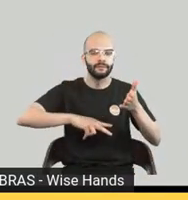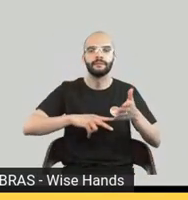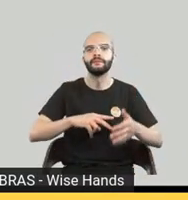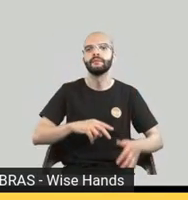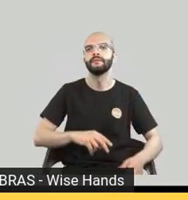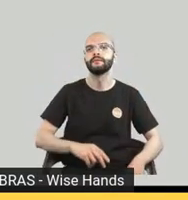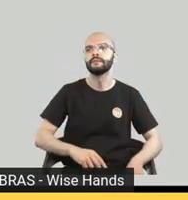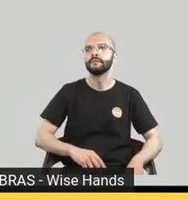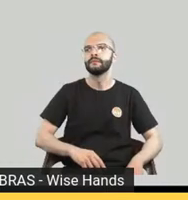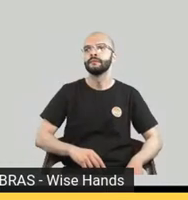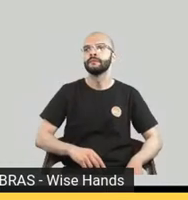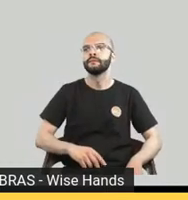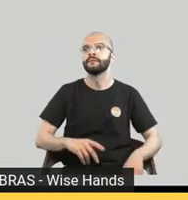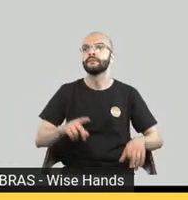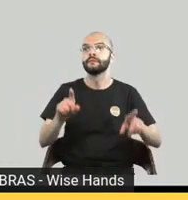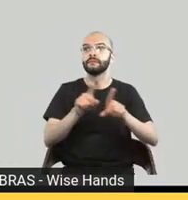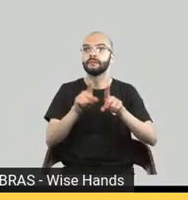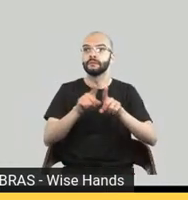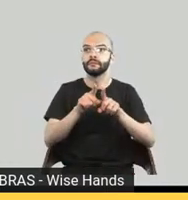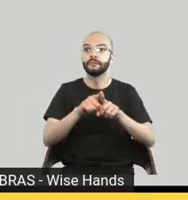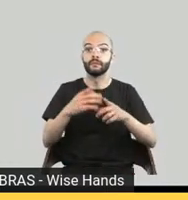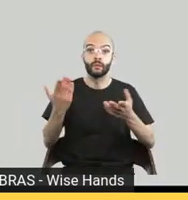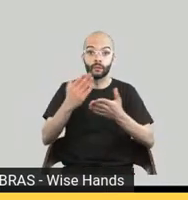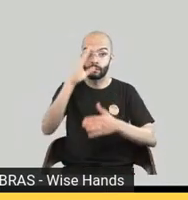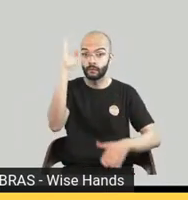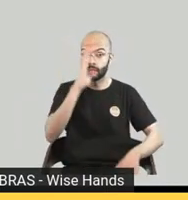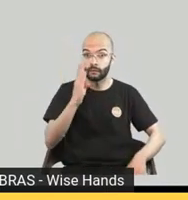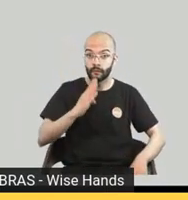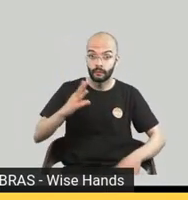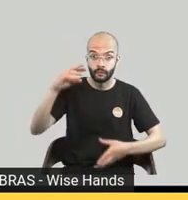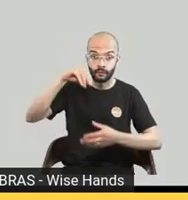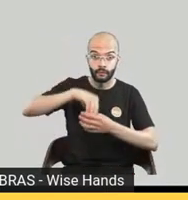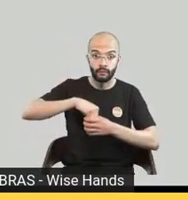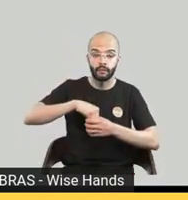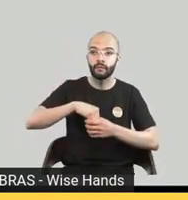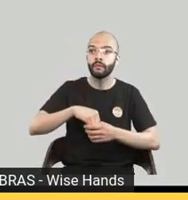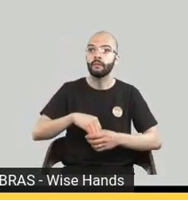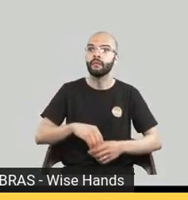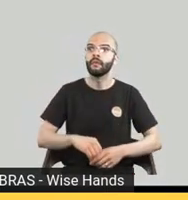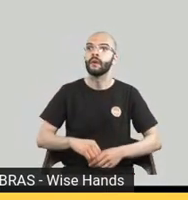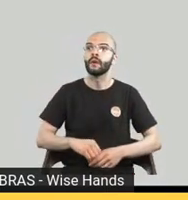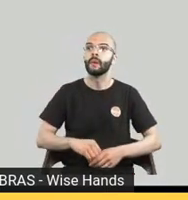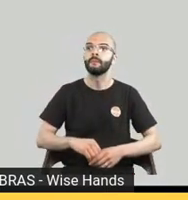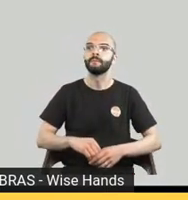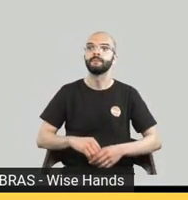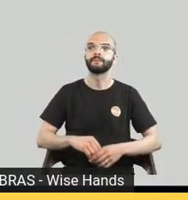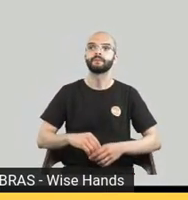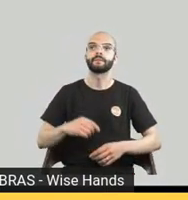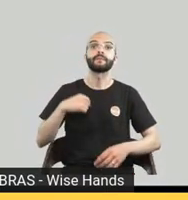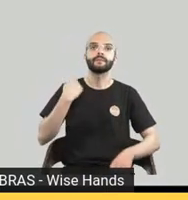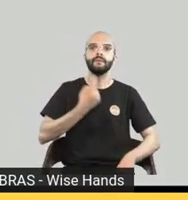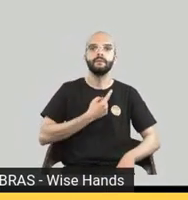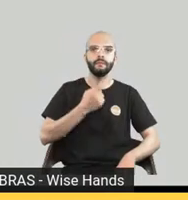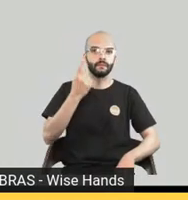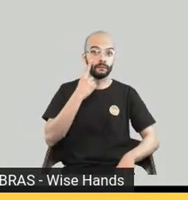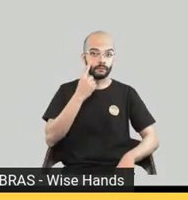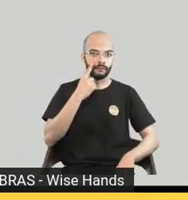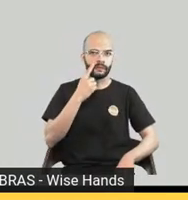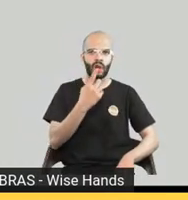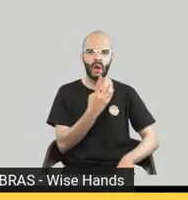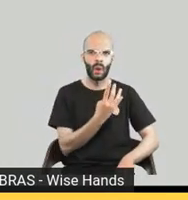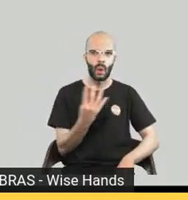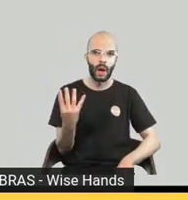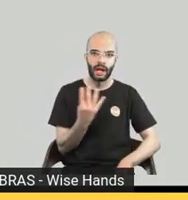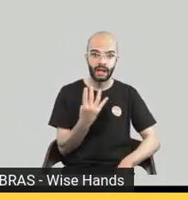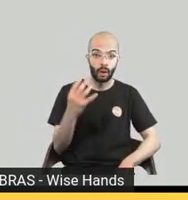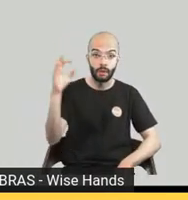fonte a Retratos da Leitura no Brasil ela diz na última edição que 44% da população já ouviu falar do livro